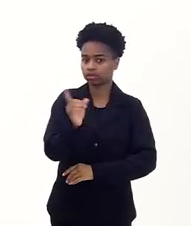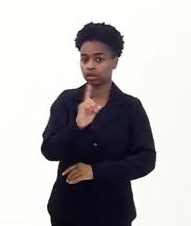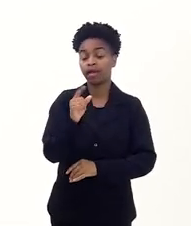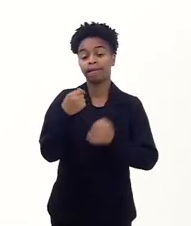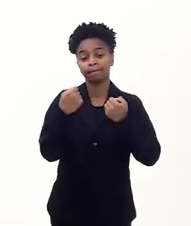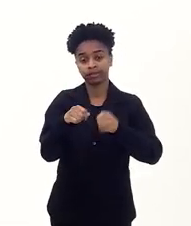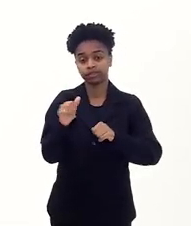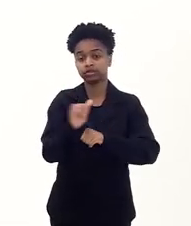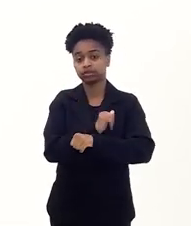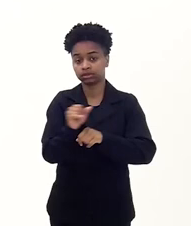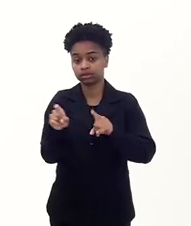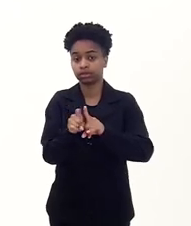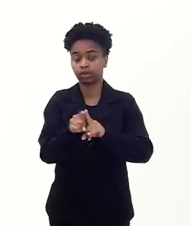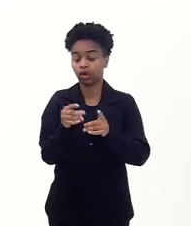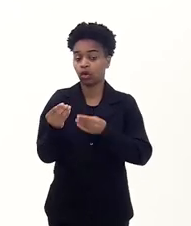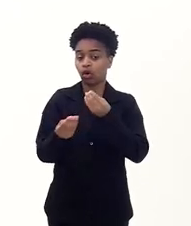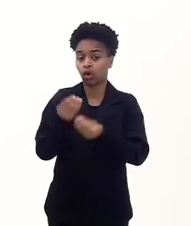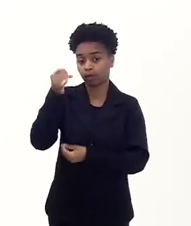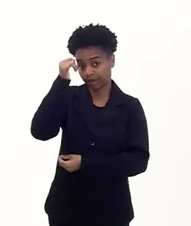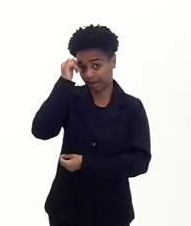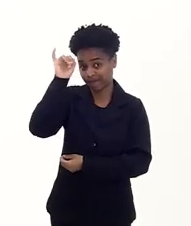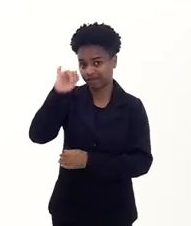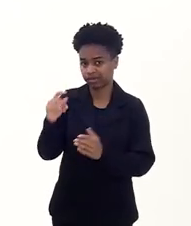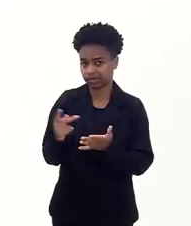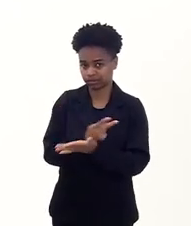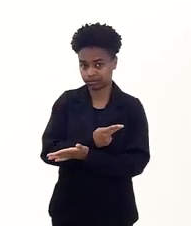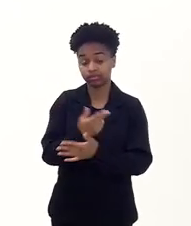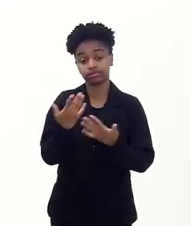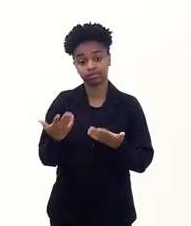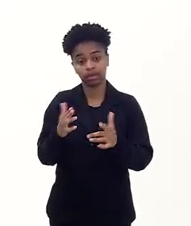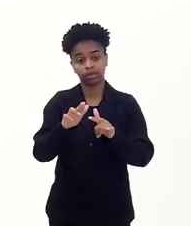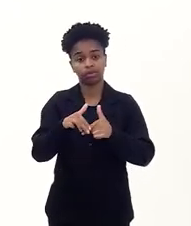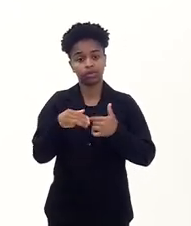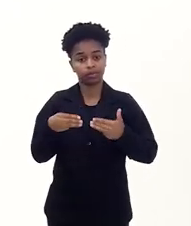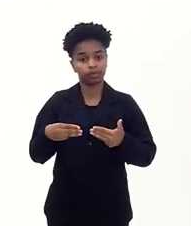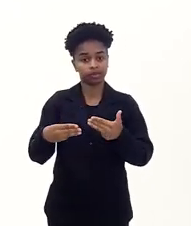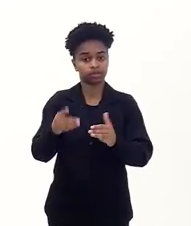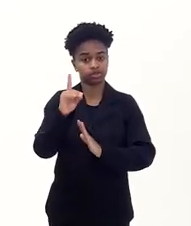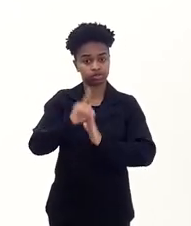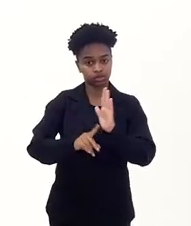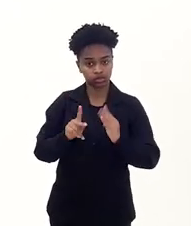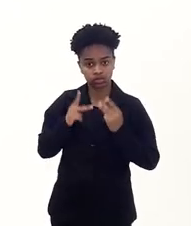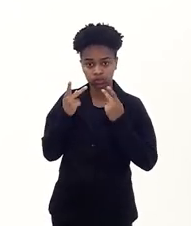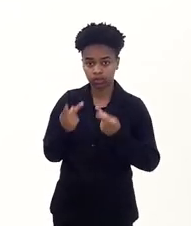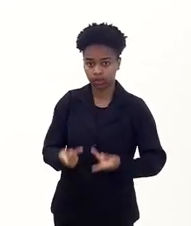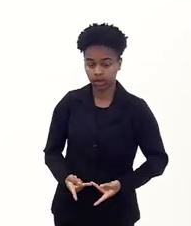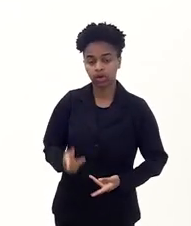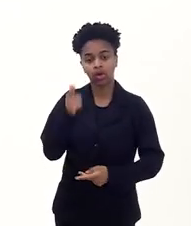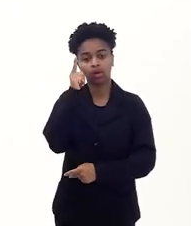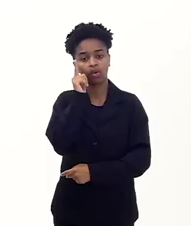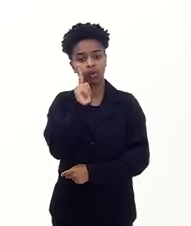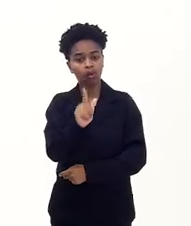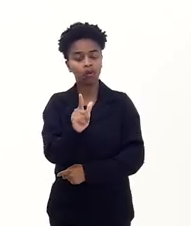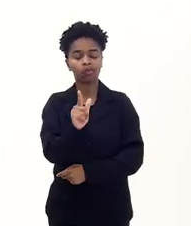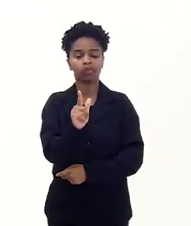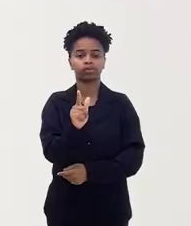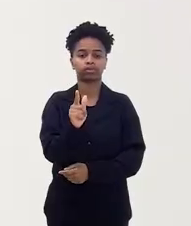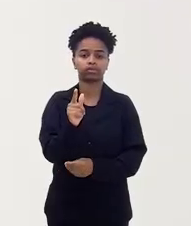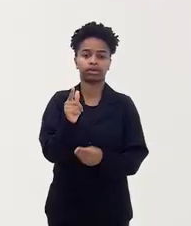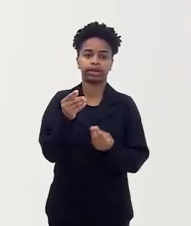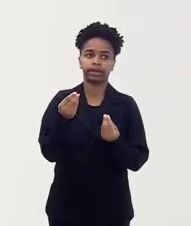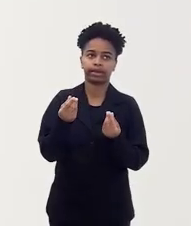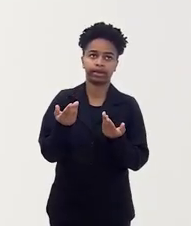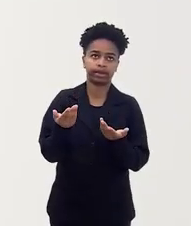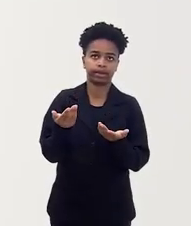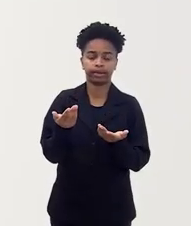ter medidas de prevenção e nisso o Ministério dos Direitos Humanos ele vai justamente conseguir levar